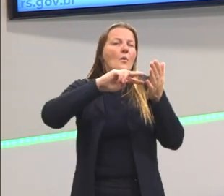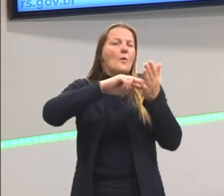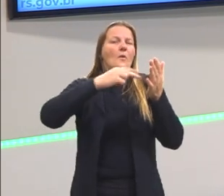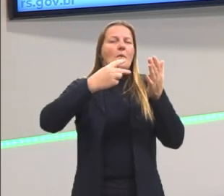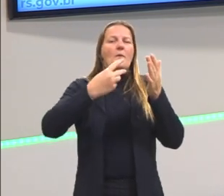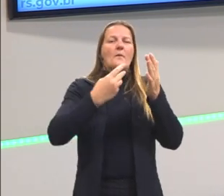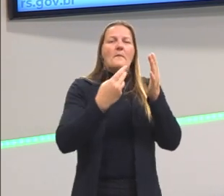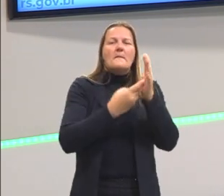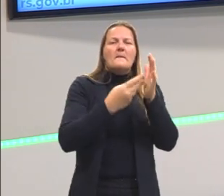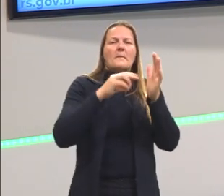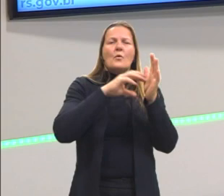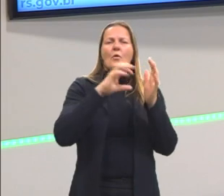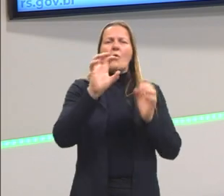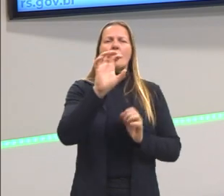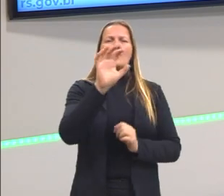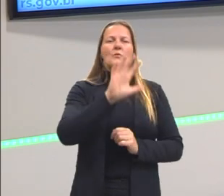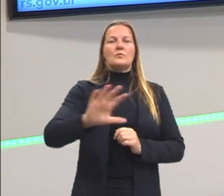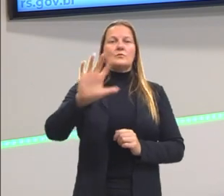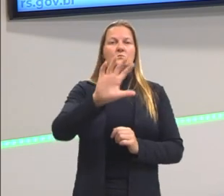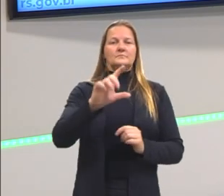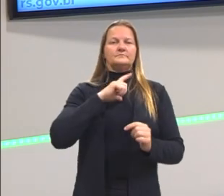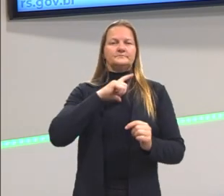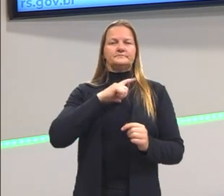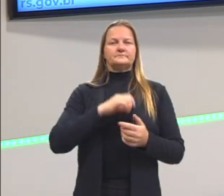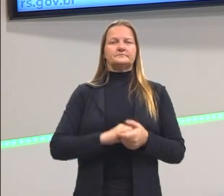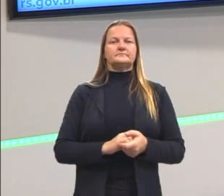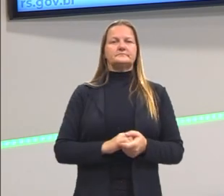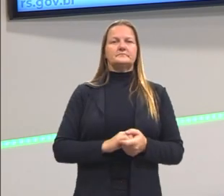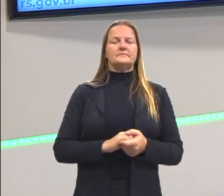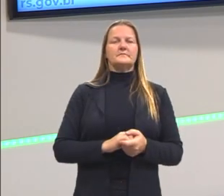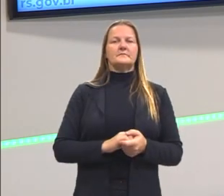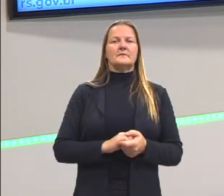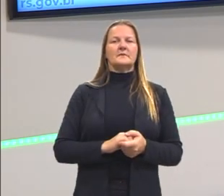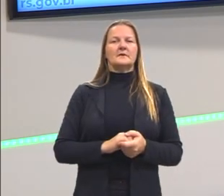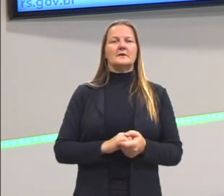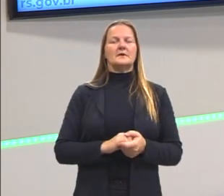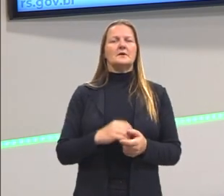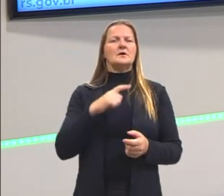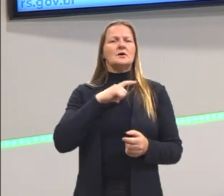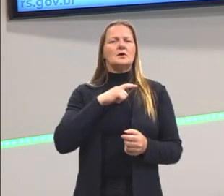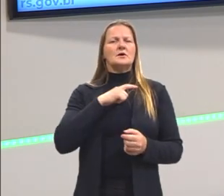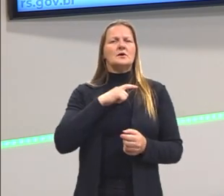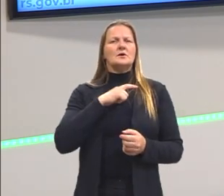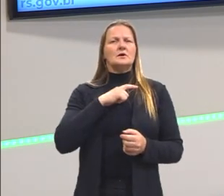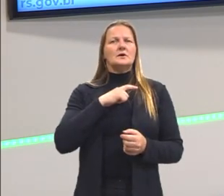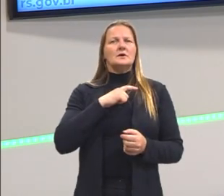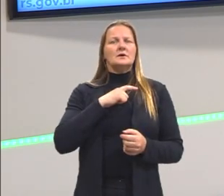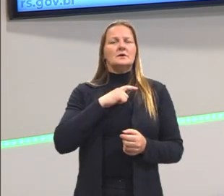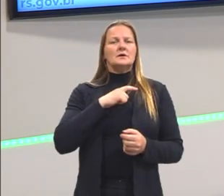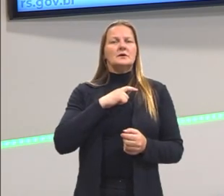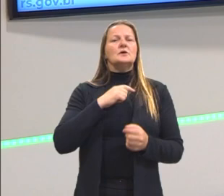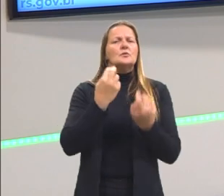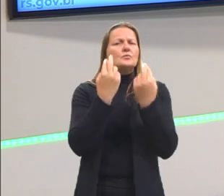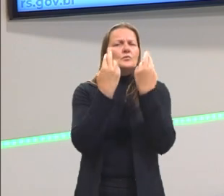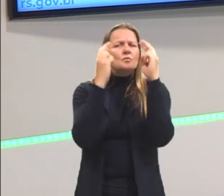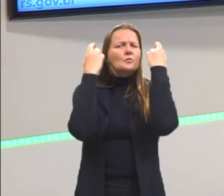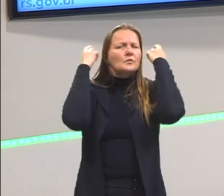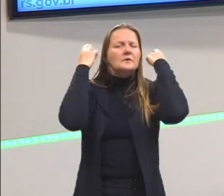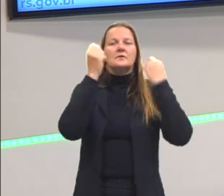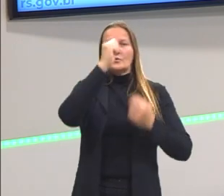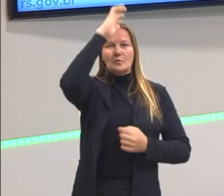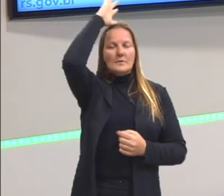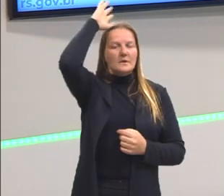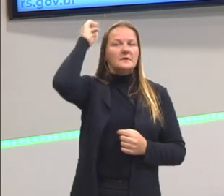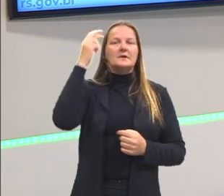período da história da humanidade. Mais ou menos ela se divide então na antiguidade greco-romana, baseado na liberdade, na